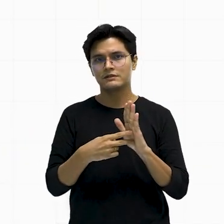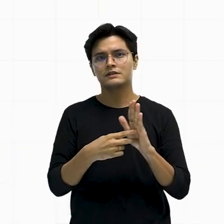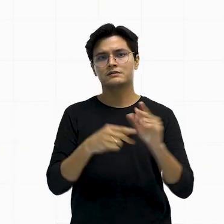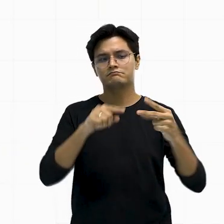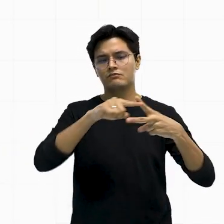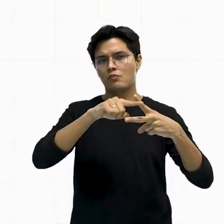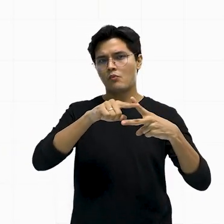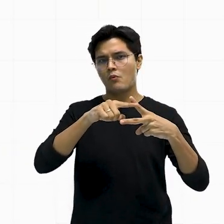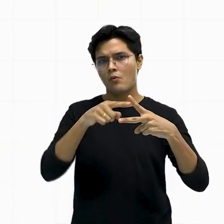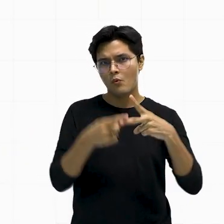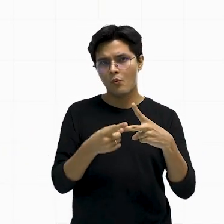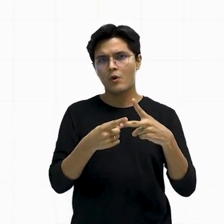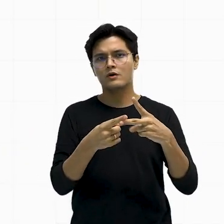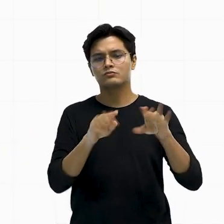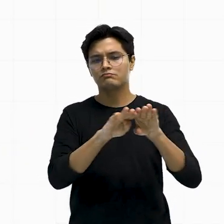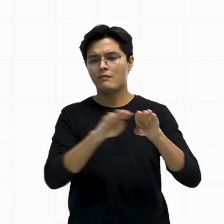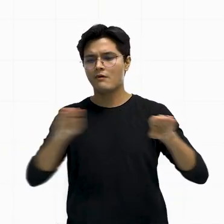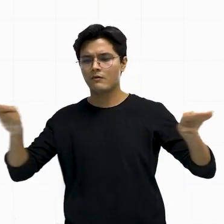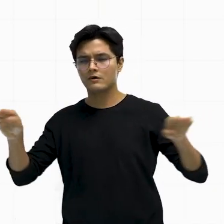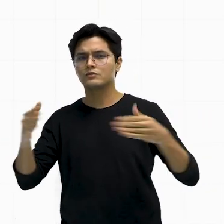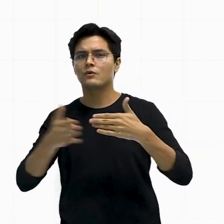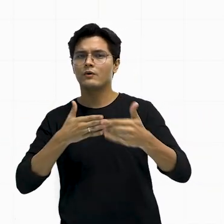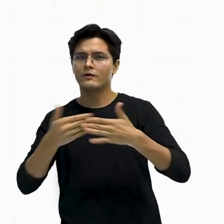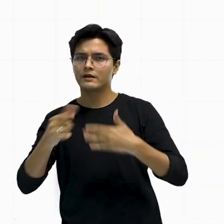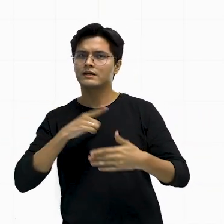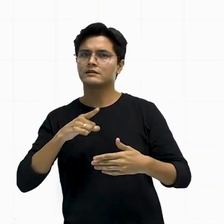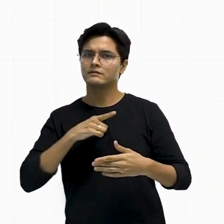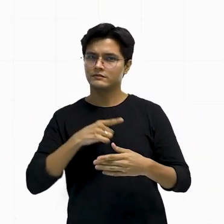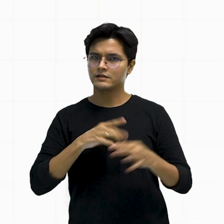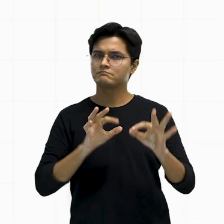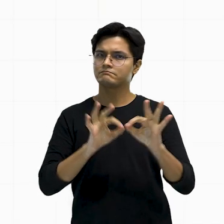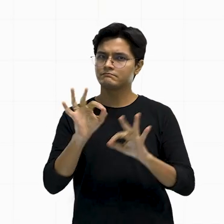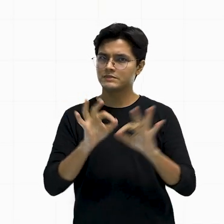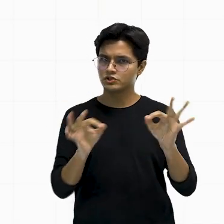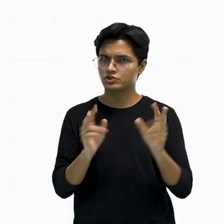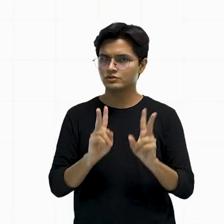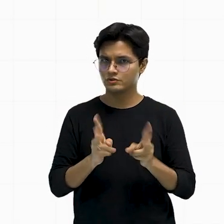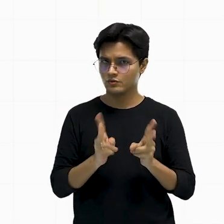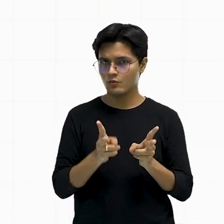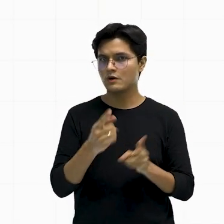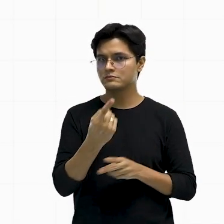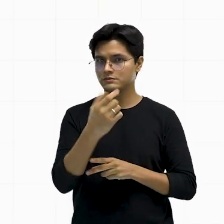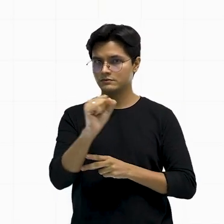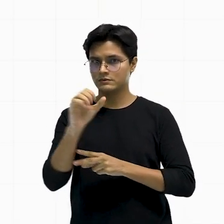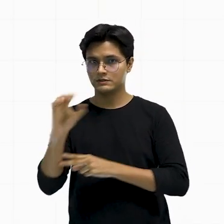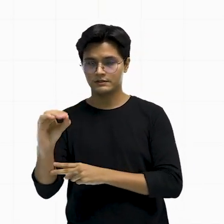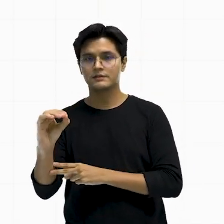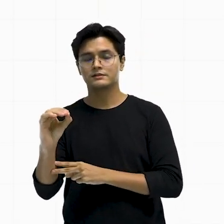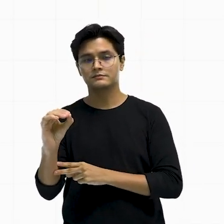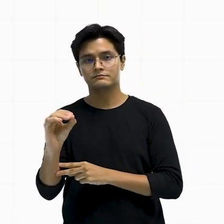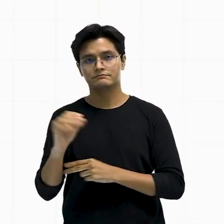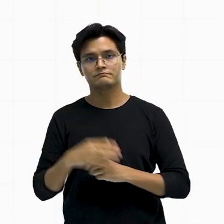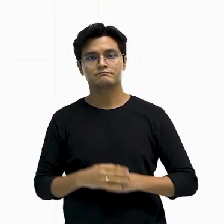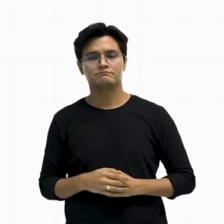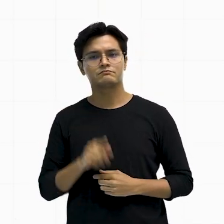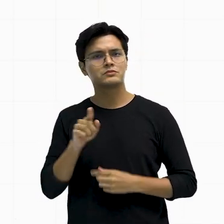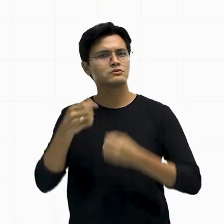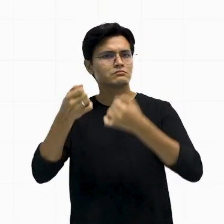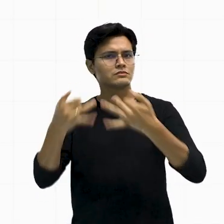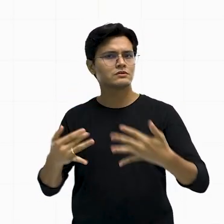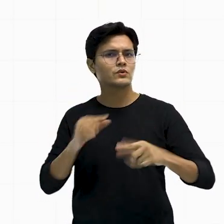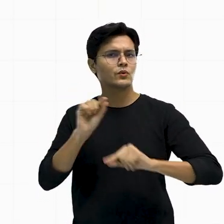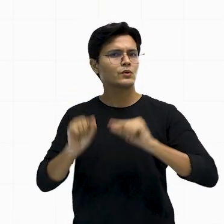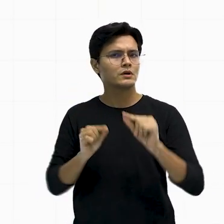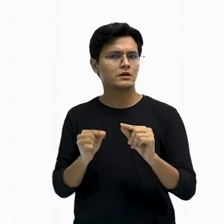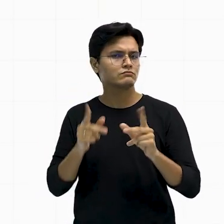observado sobre uma reta terá essa medida. O que ele está falando para nós é justamente isso que nós acabamos de conversar, né? Eu tenho